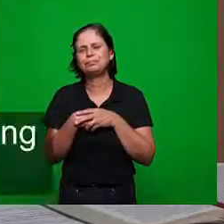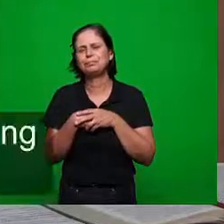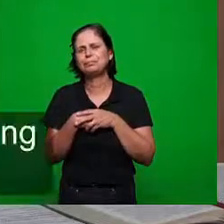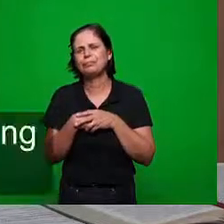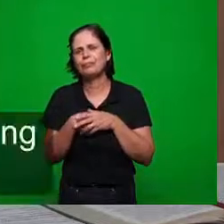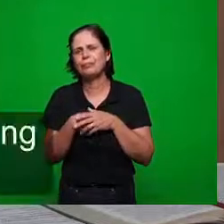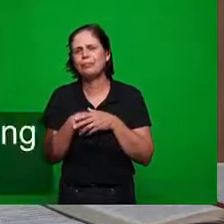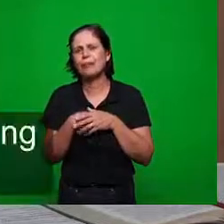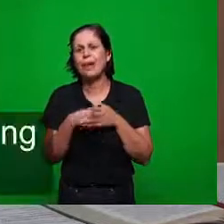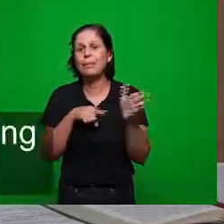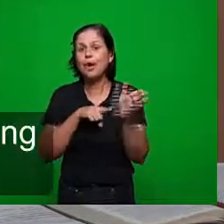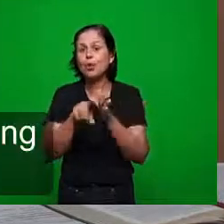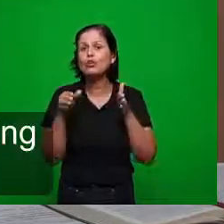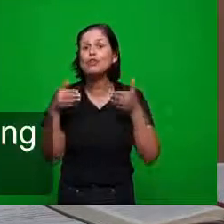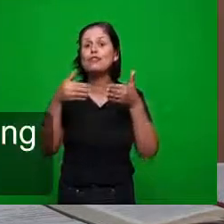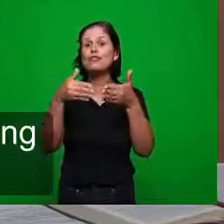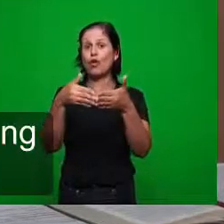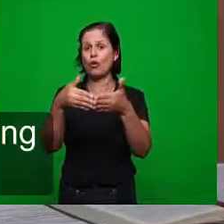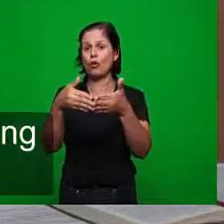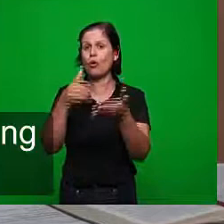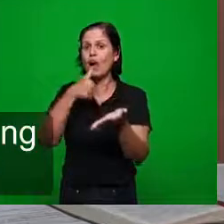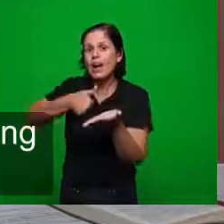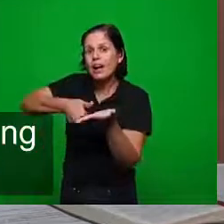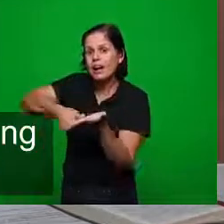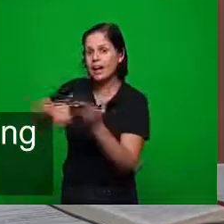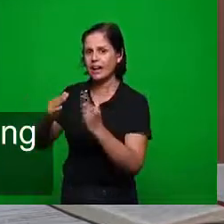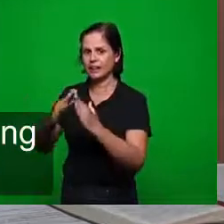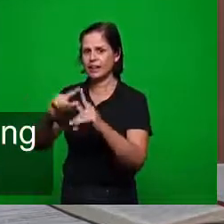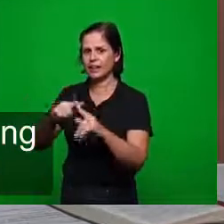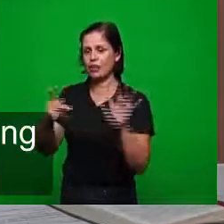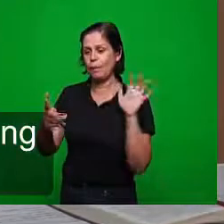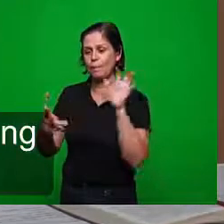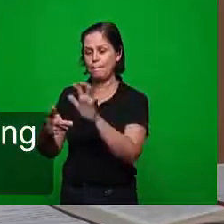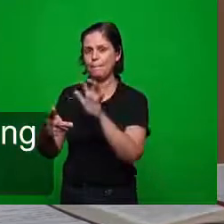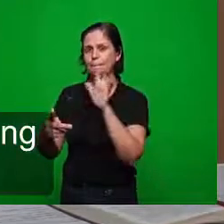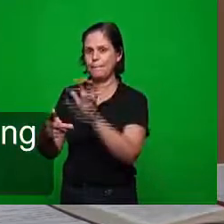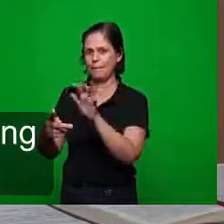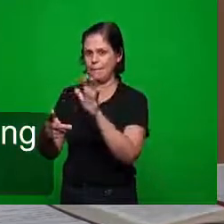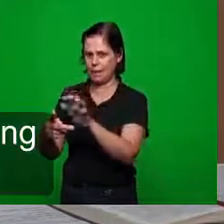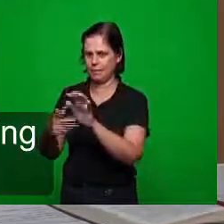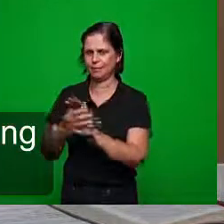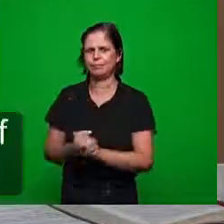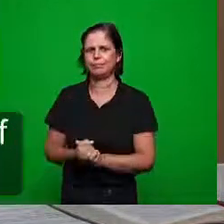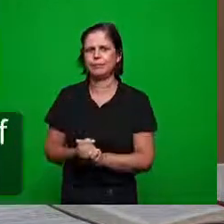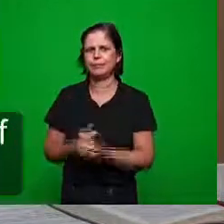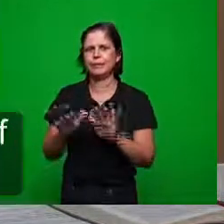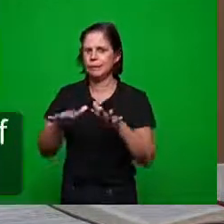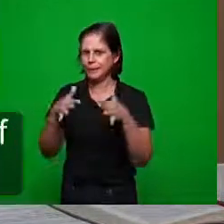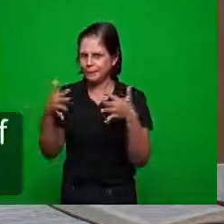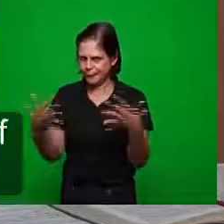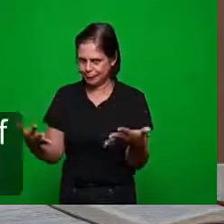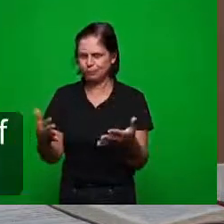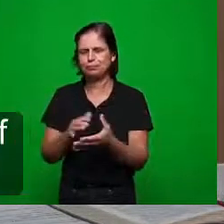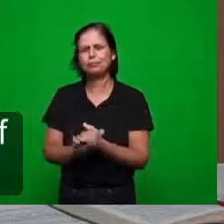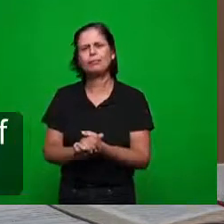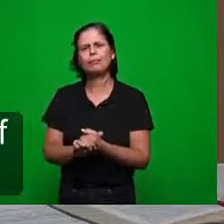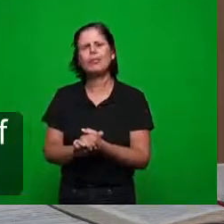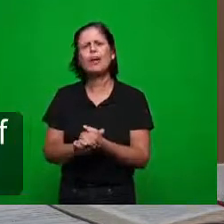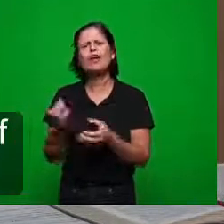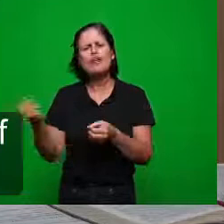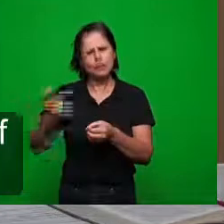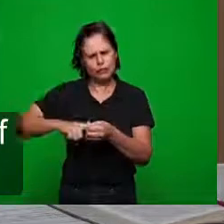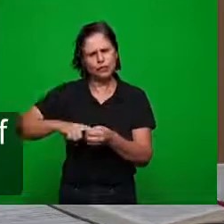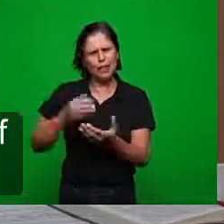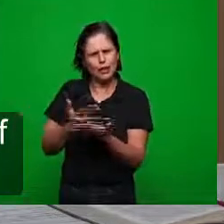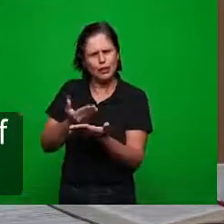para a carta a igreja de de pérgamo então está aqui voltando ao estudo das cartas